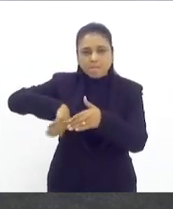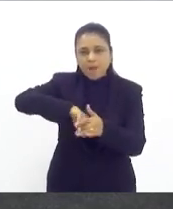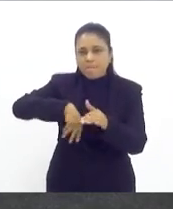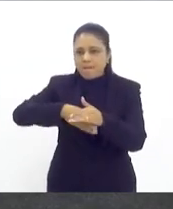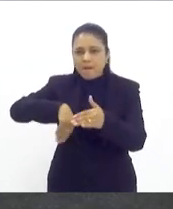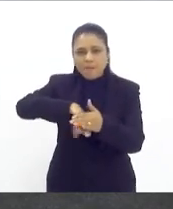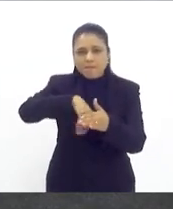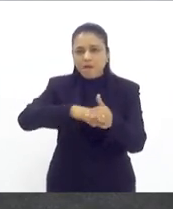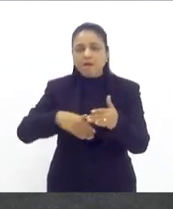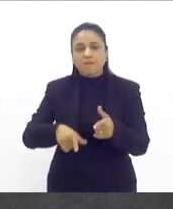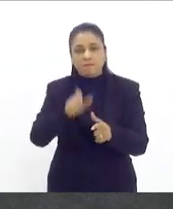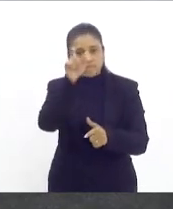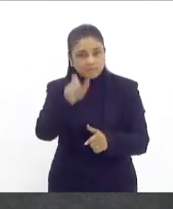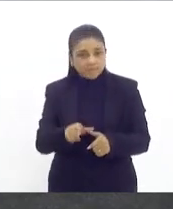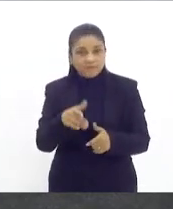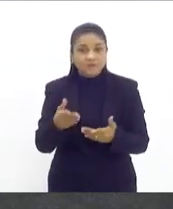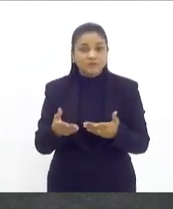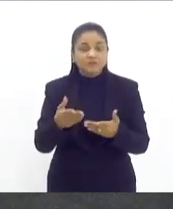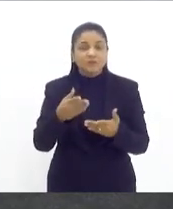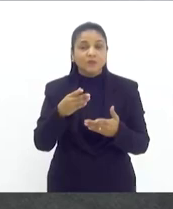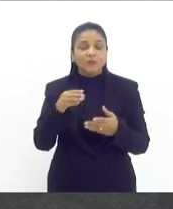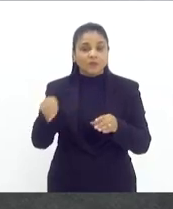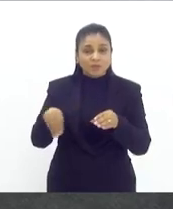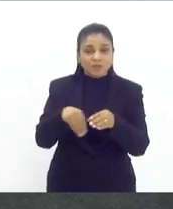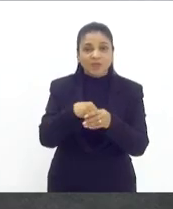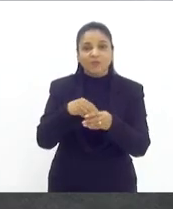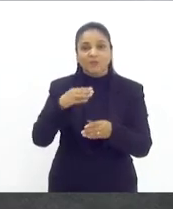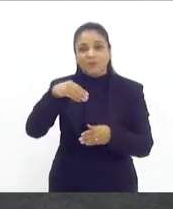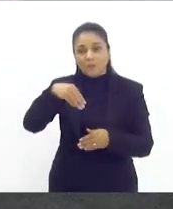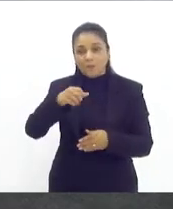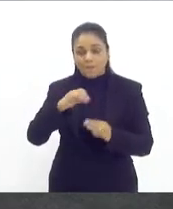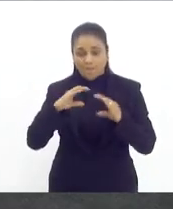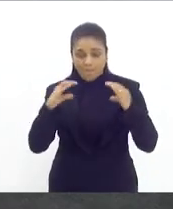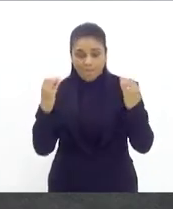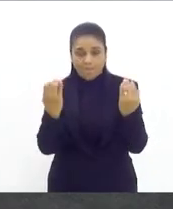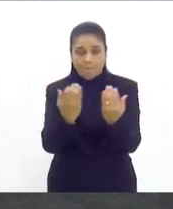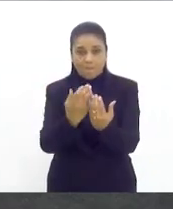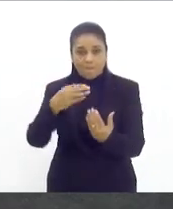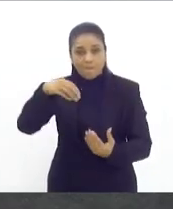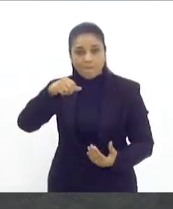definitivamente no conceito do estádio Maracanã.